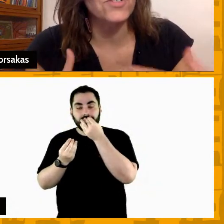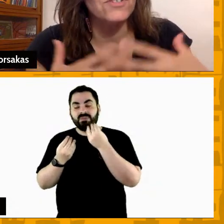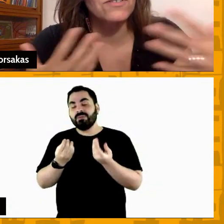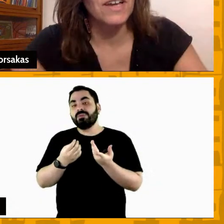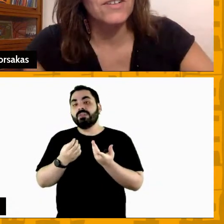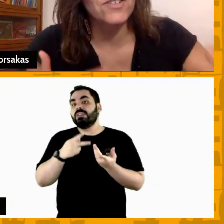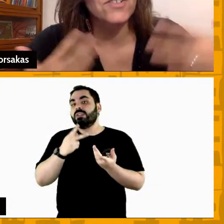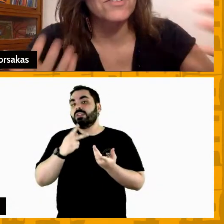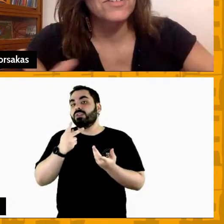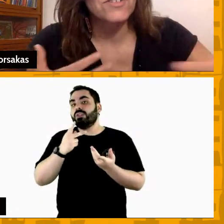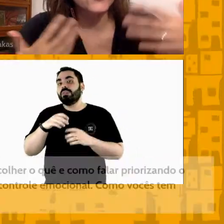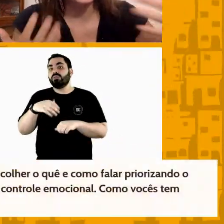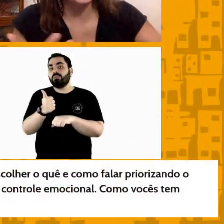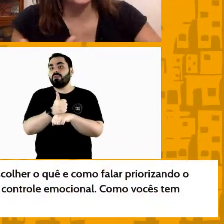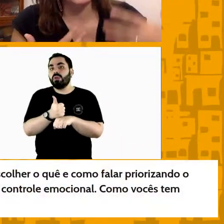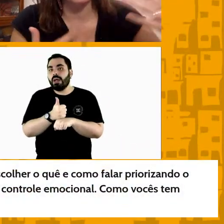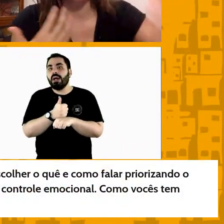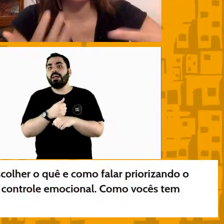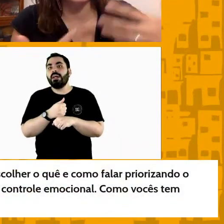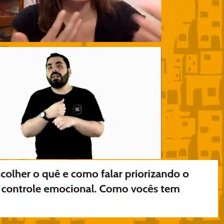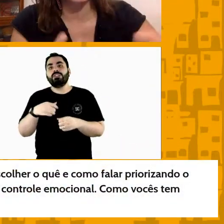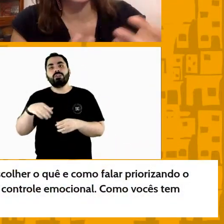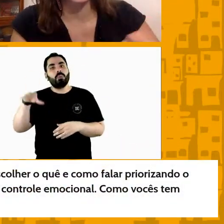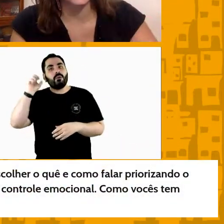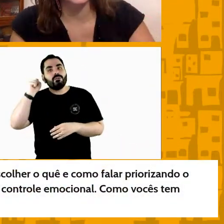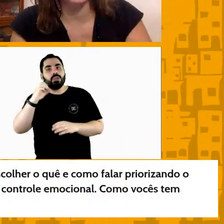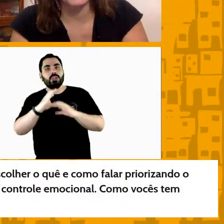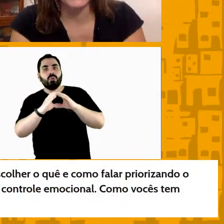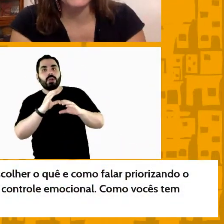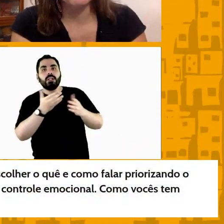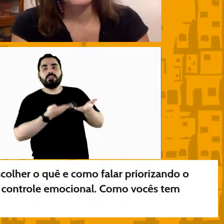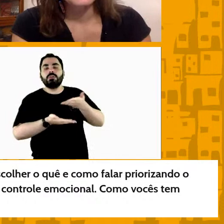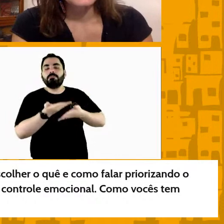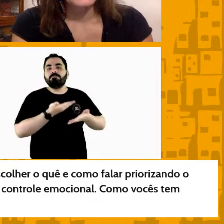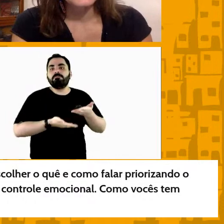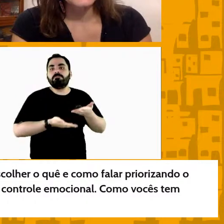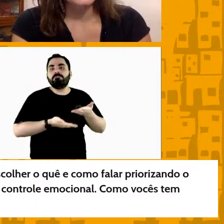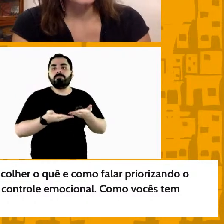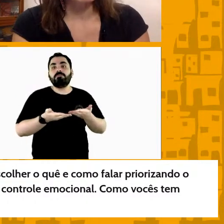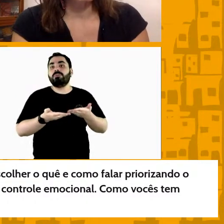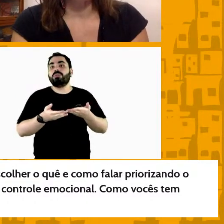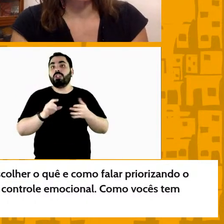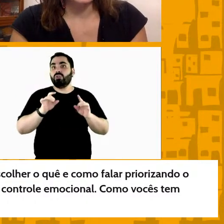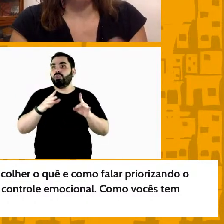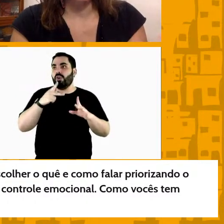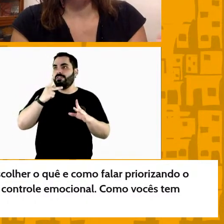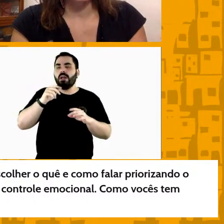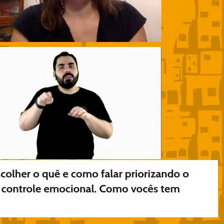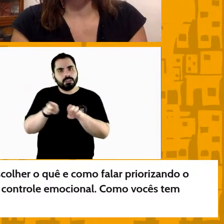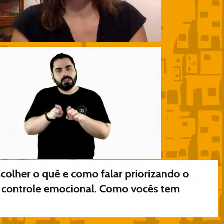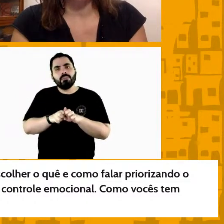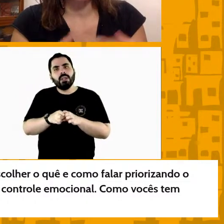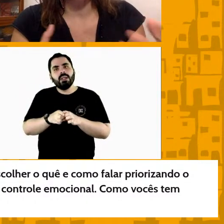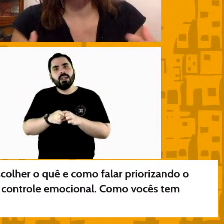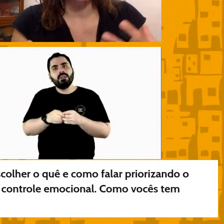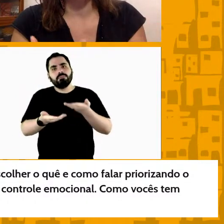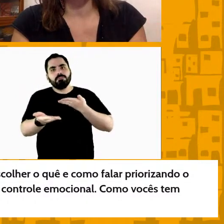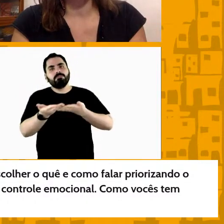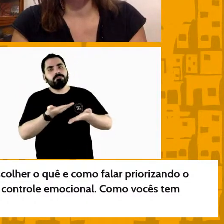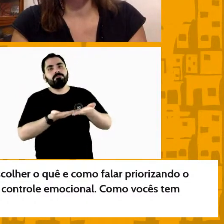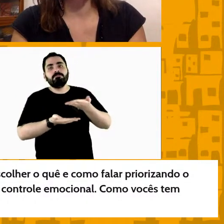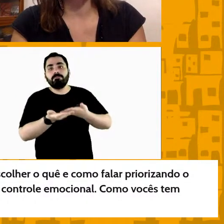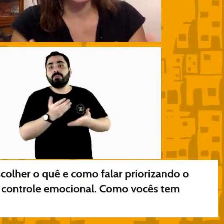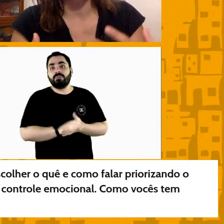espaço de escuta mas e não só de falar e que isso acaba revelando o